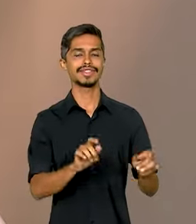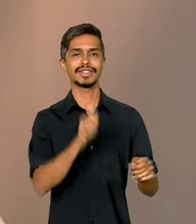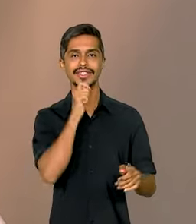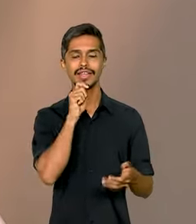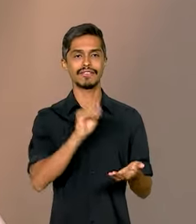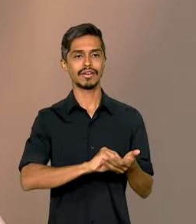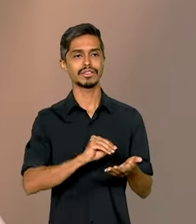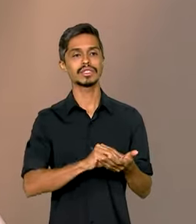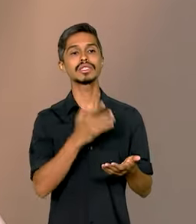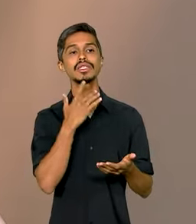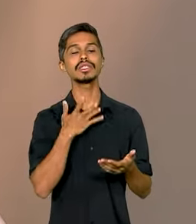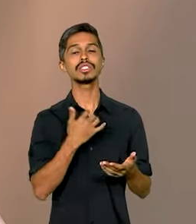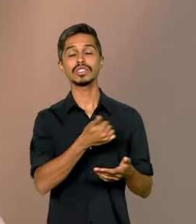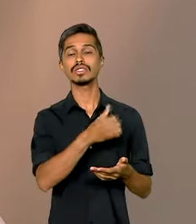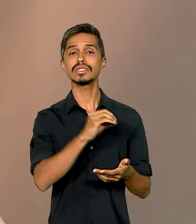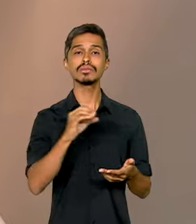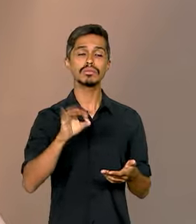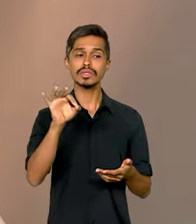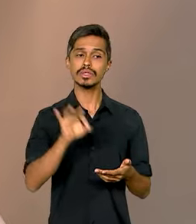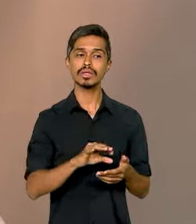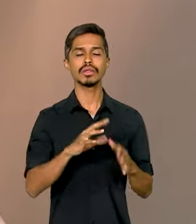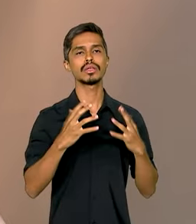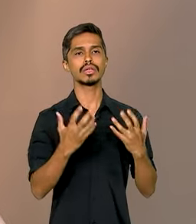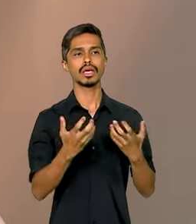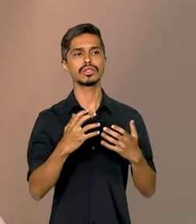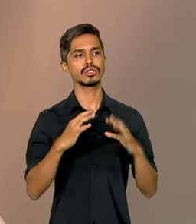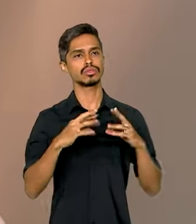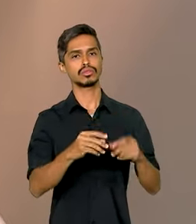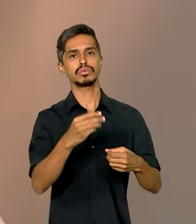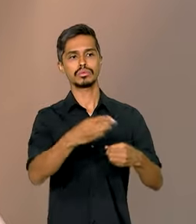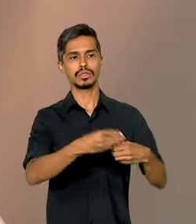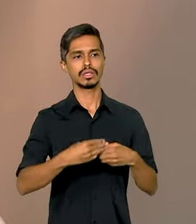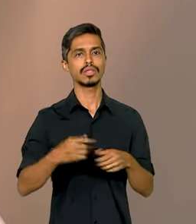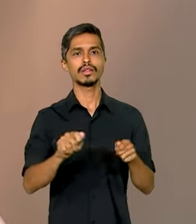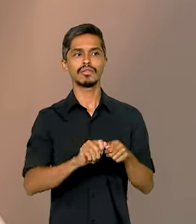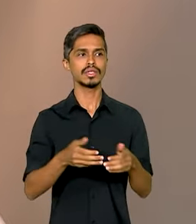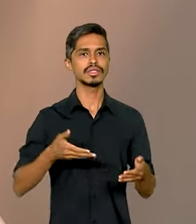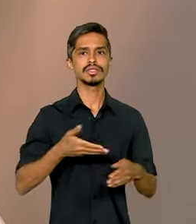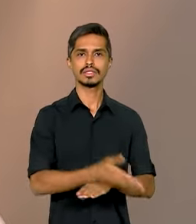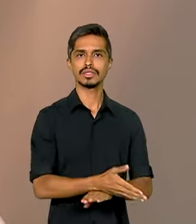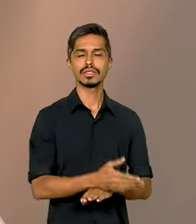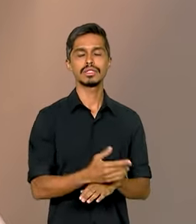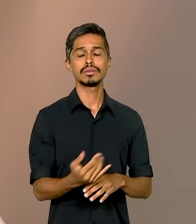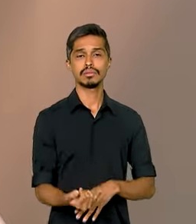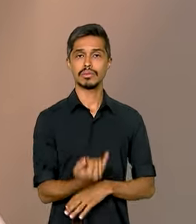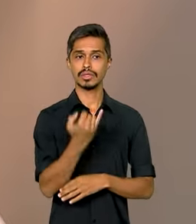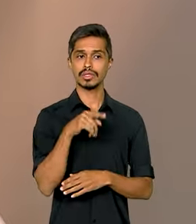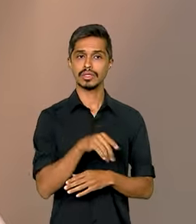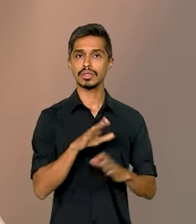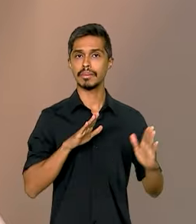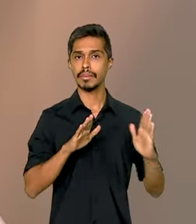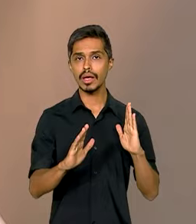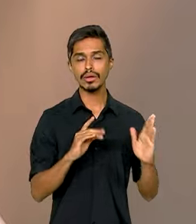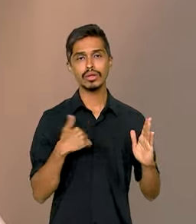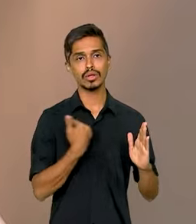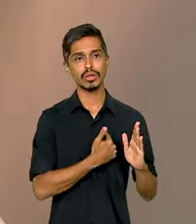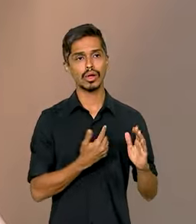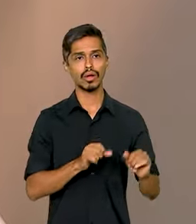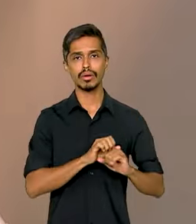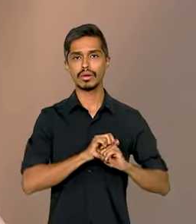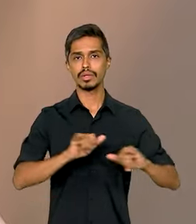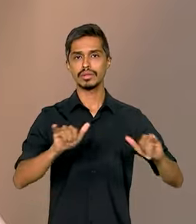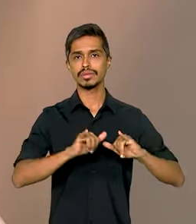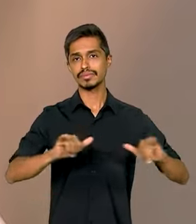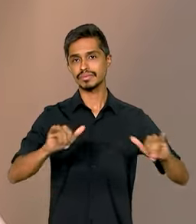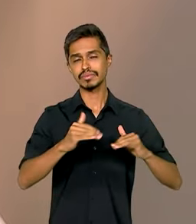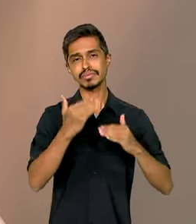nós queremos chegar a 100%. Queremos que todos os municípios do Brasil façam essa adesão, então é importante esses dias aí a gente transmitir essa